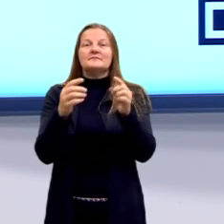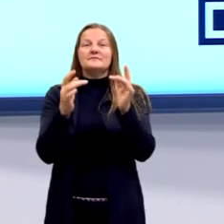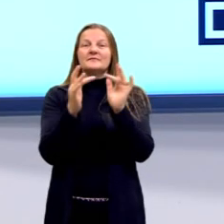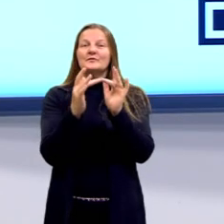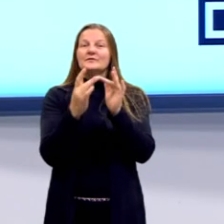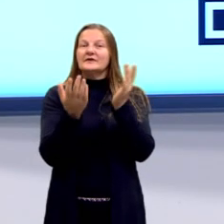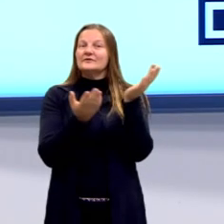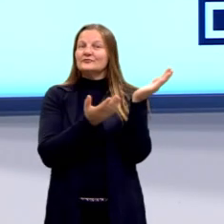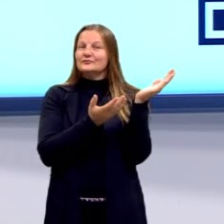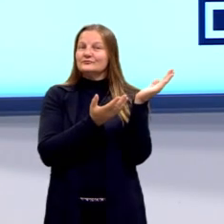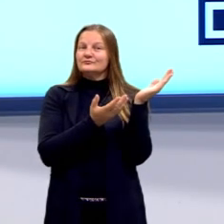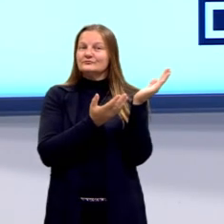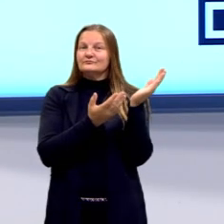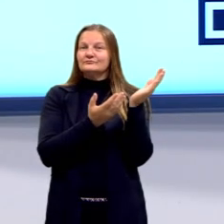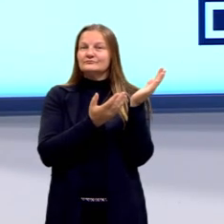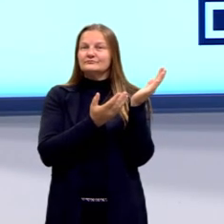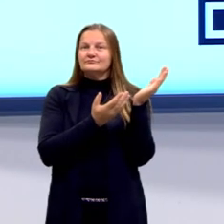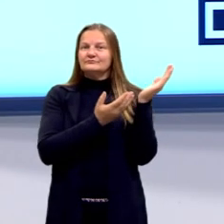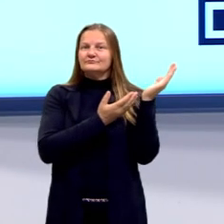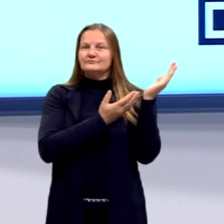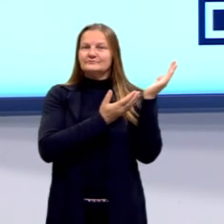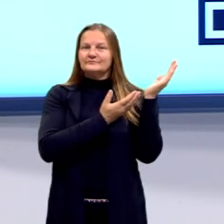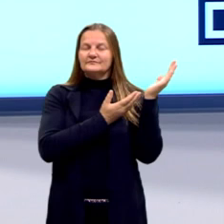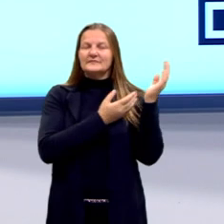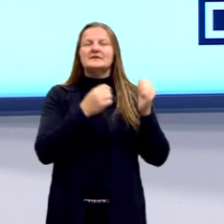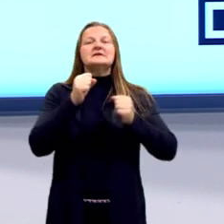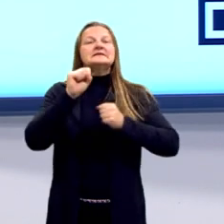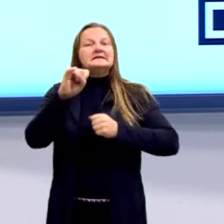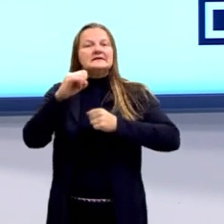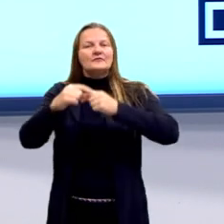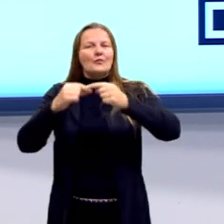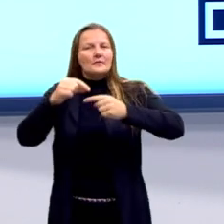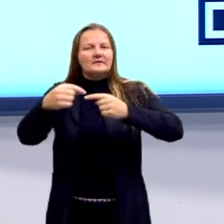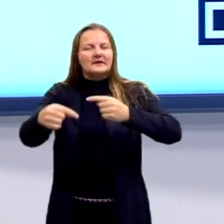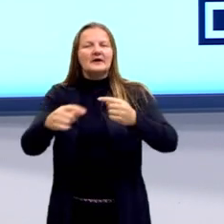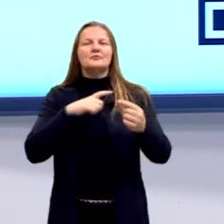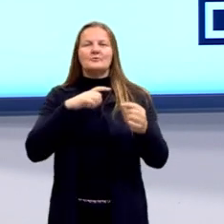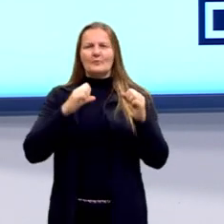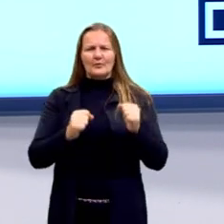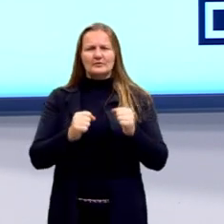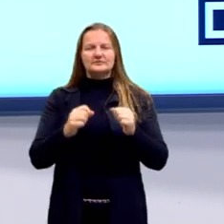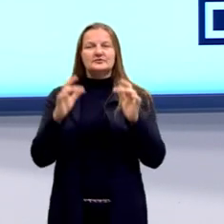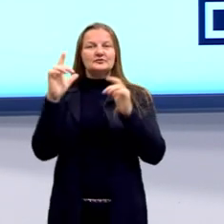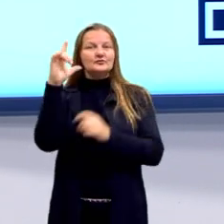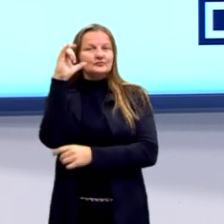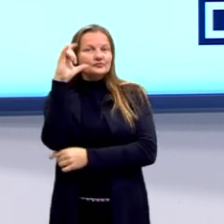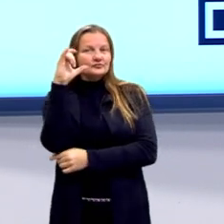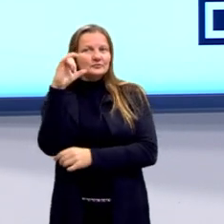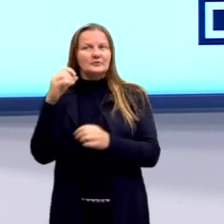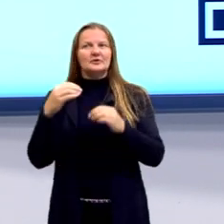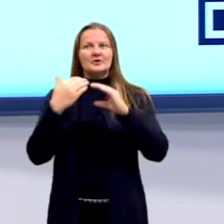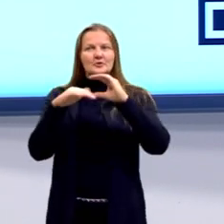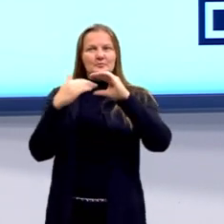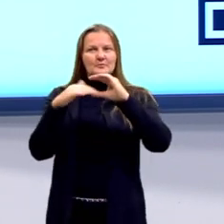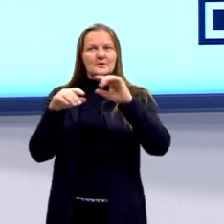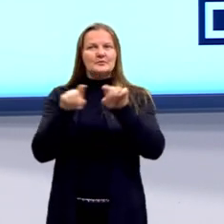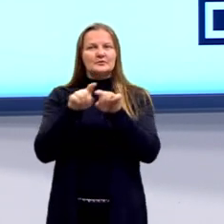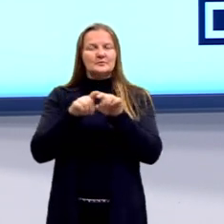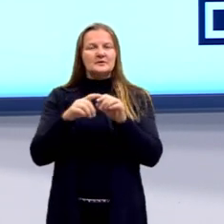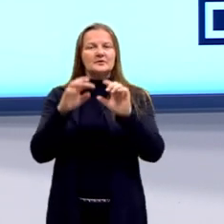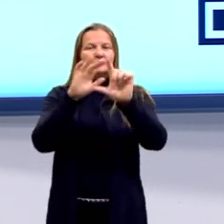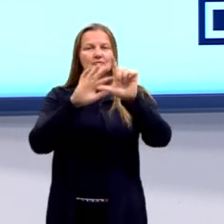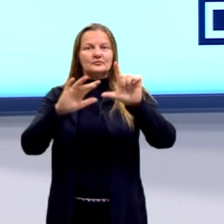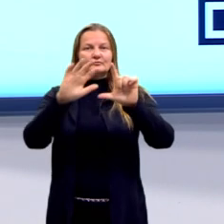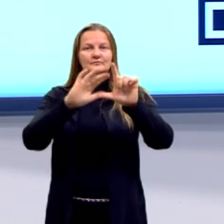quiserem tirar dúvidas, deixar algum comentário. Tem então meu Instagram e e-mail e também o QR